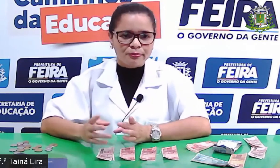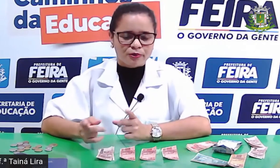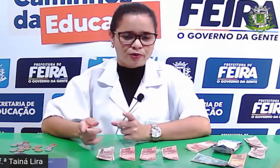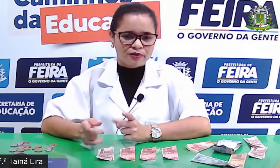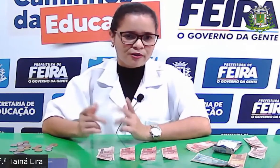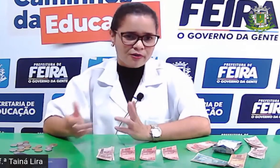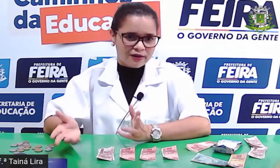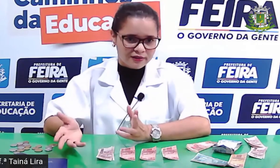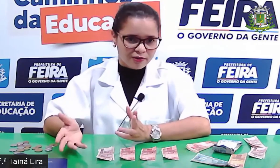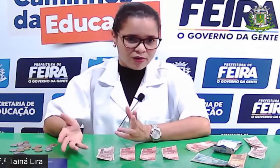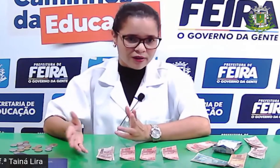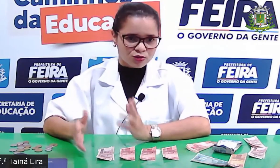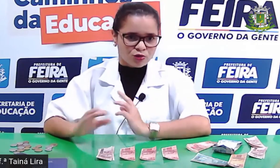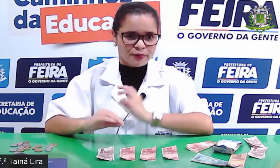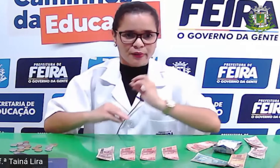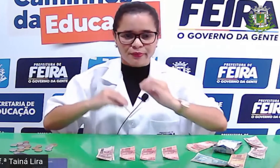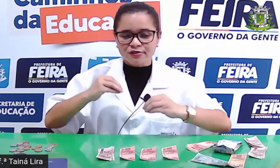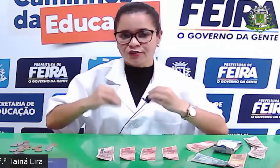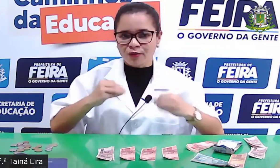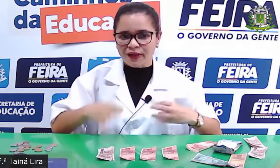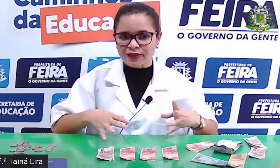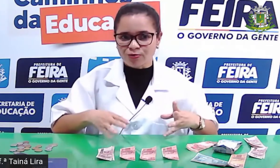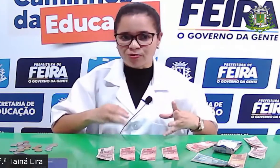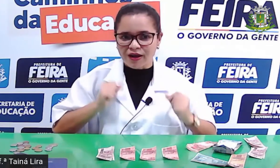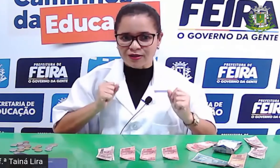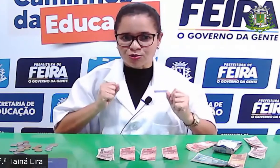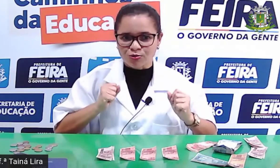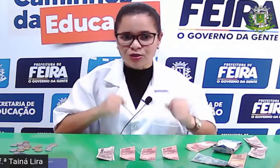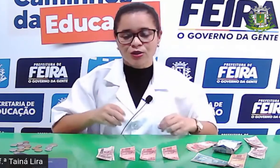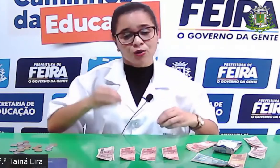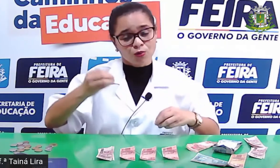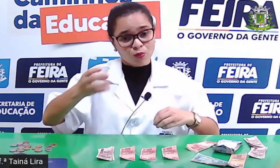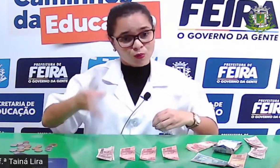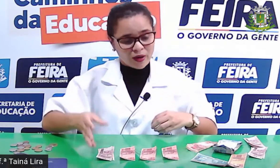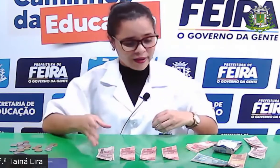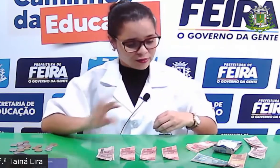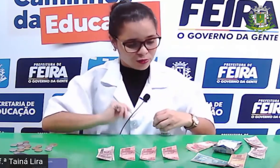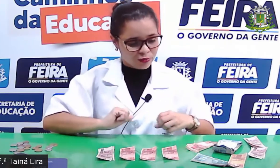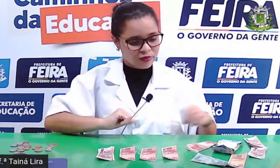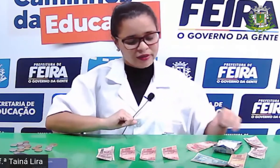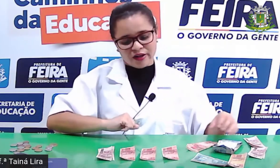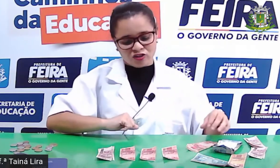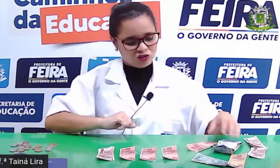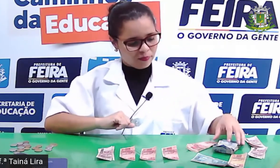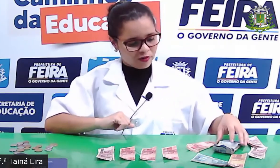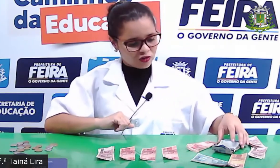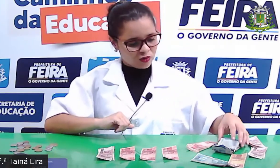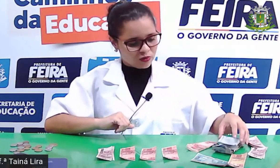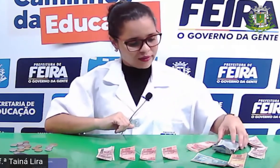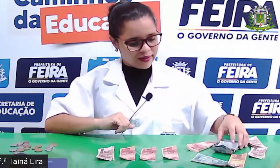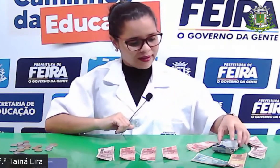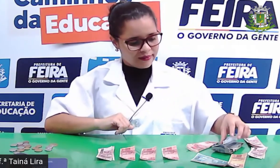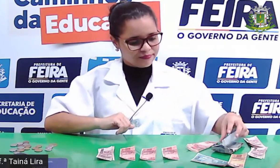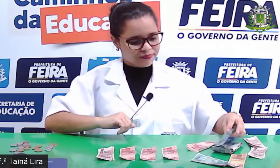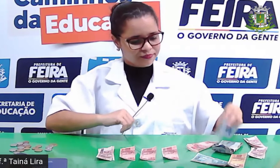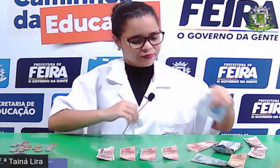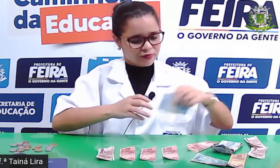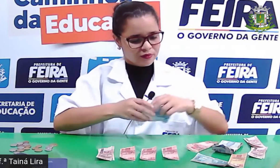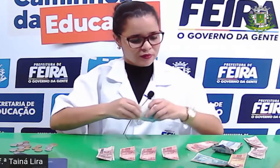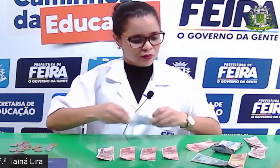quatro pró, que é quarenta e quatro, como é que eu posso formar ali o quatro? O quatro, a gente pode colocar